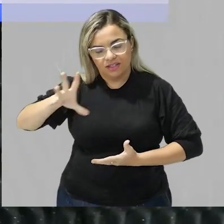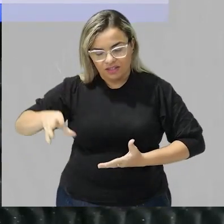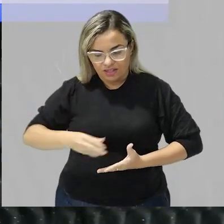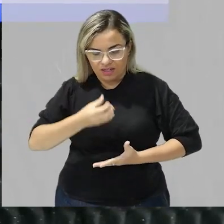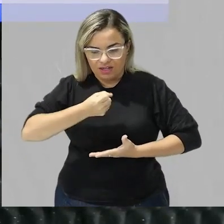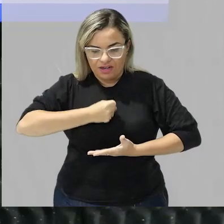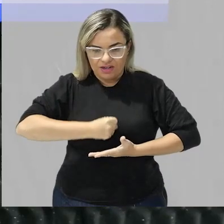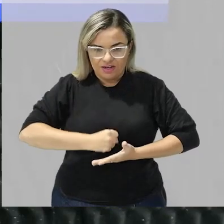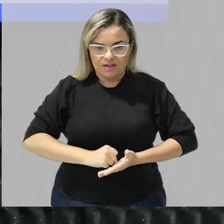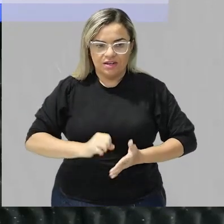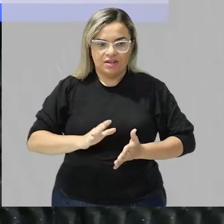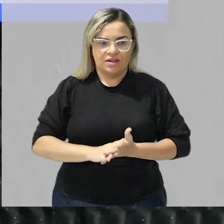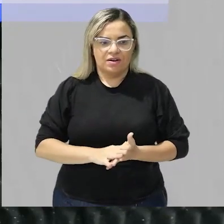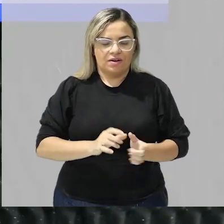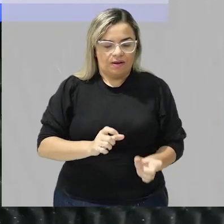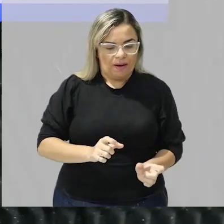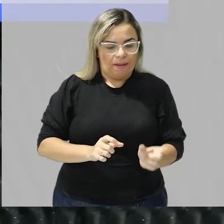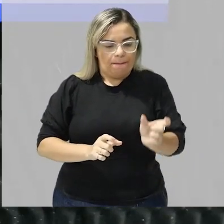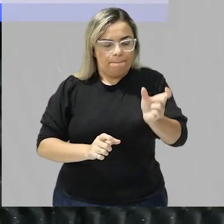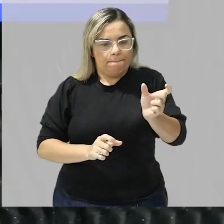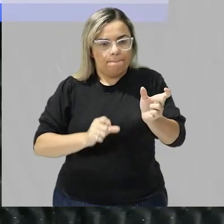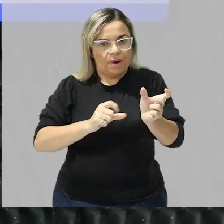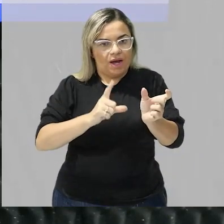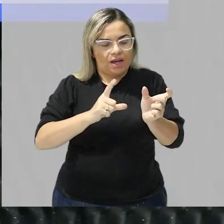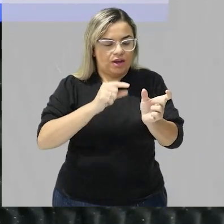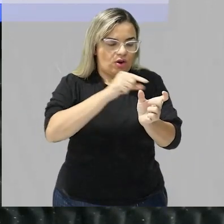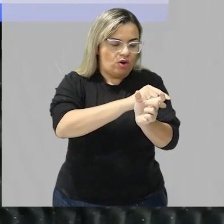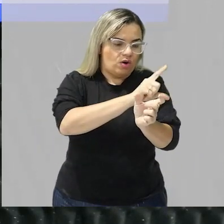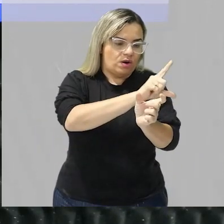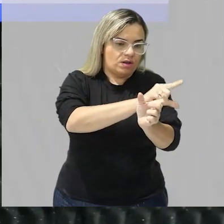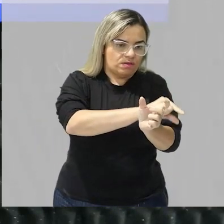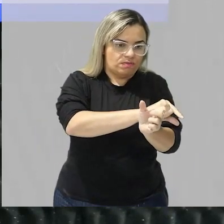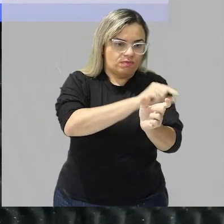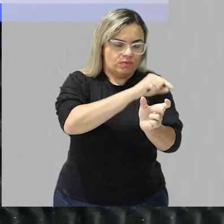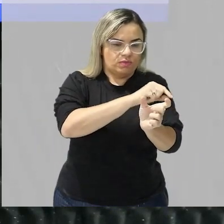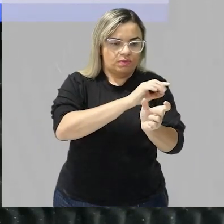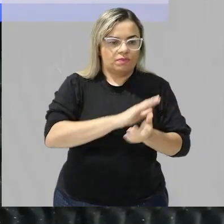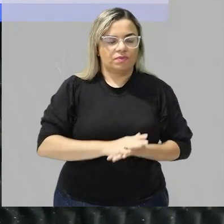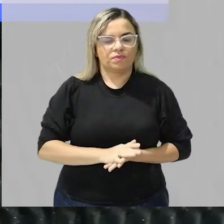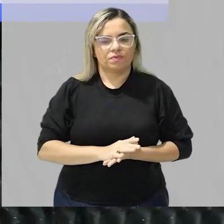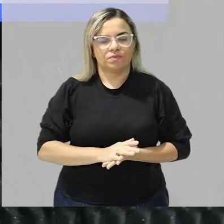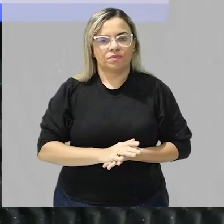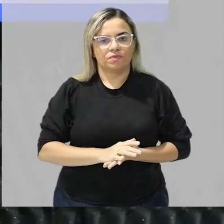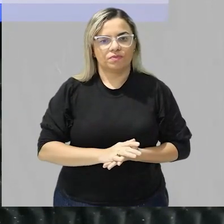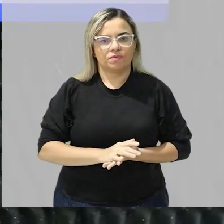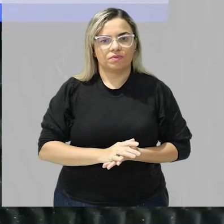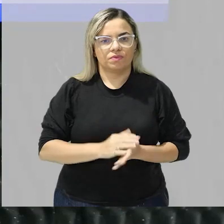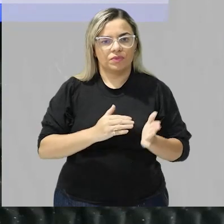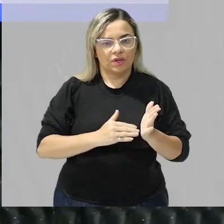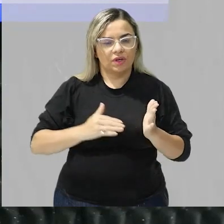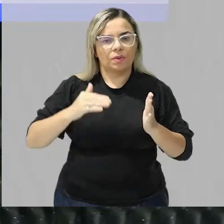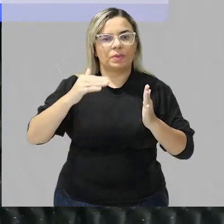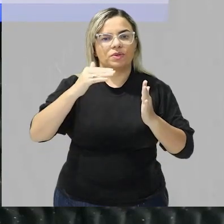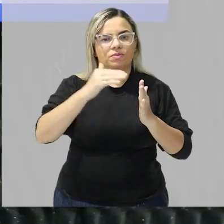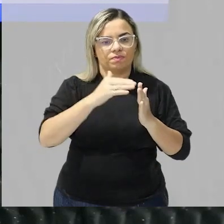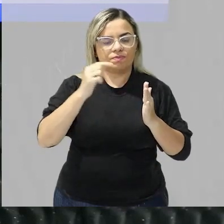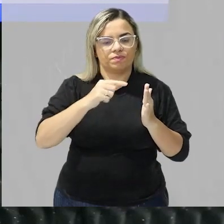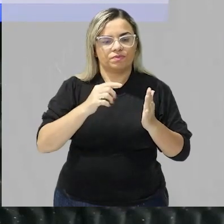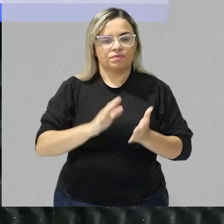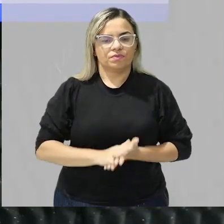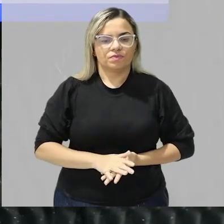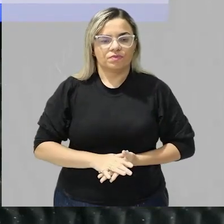quadradinho aqui é maior então aumentou a concentração da gordura nas fezes gordura nas fezes depois agora